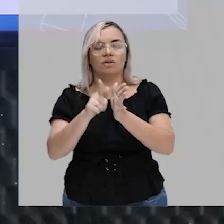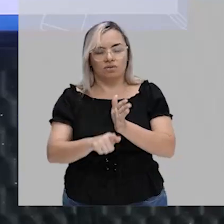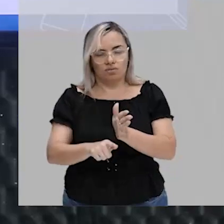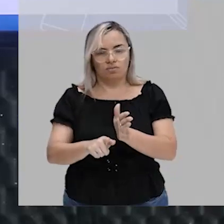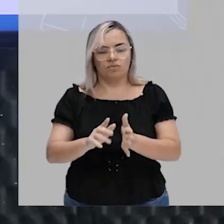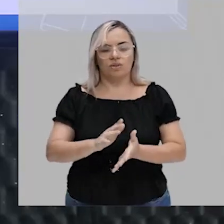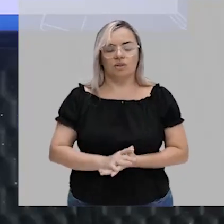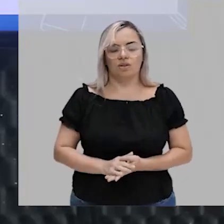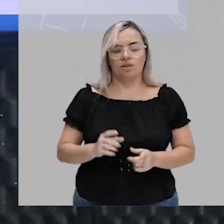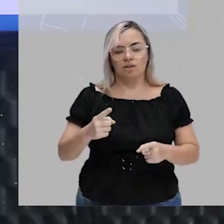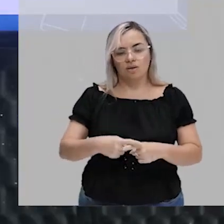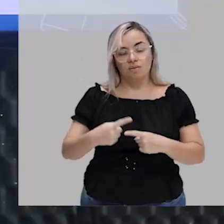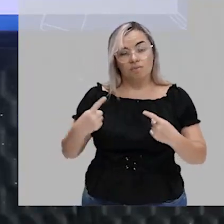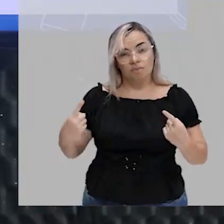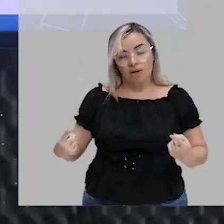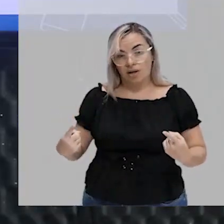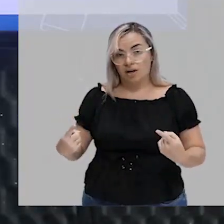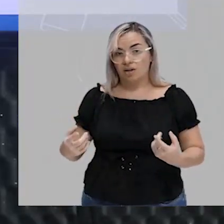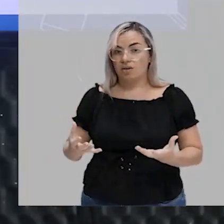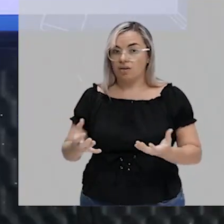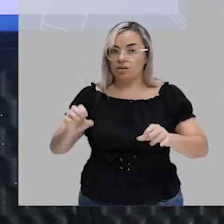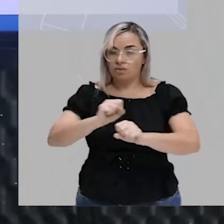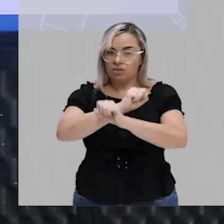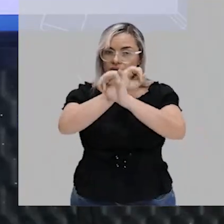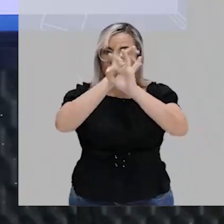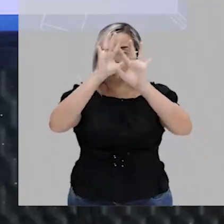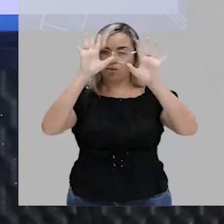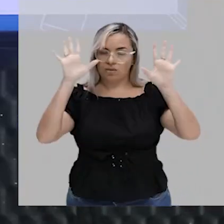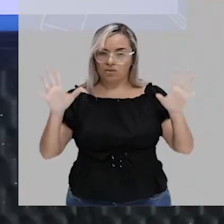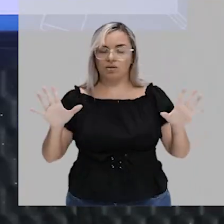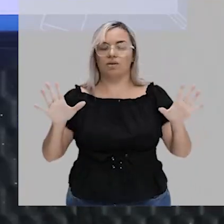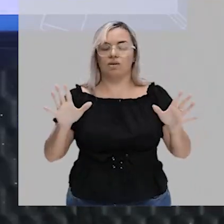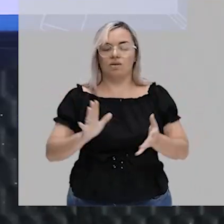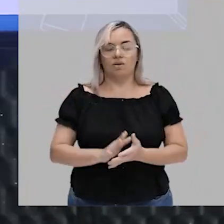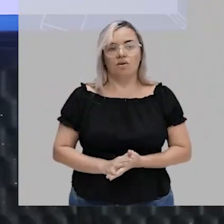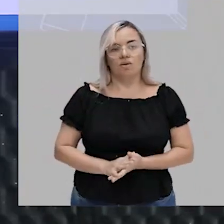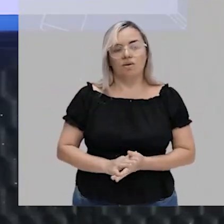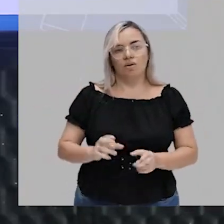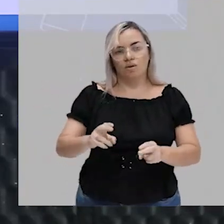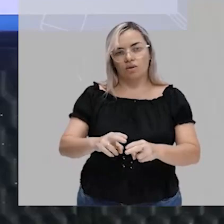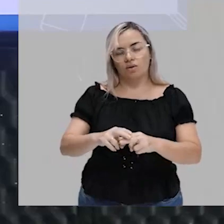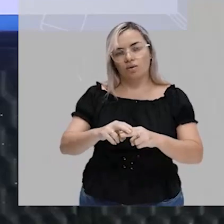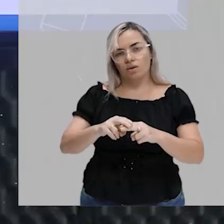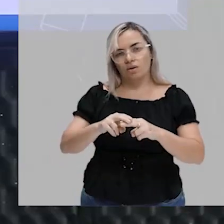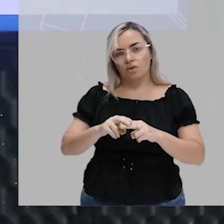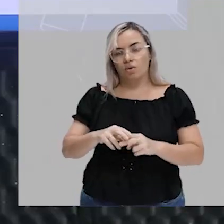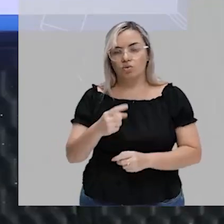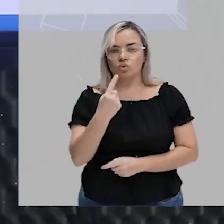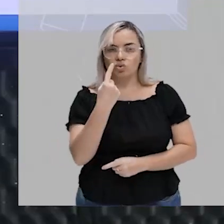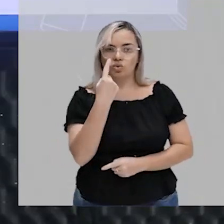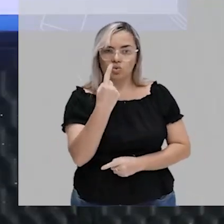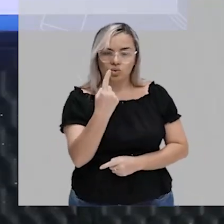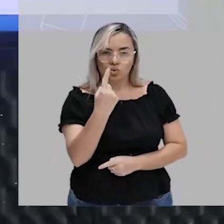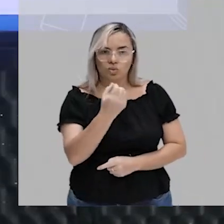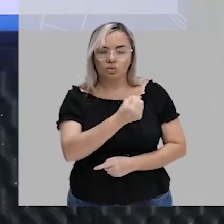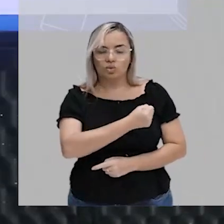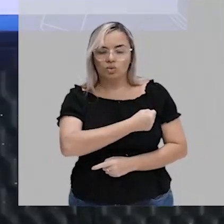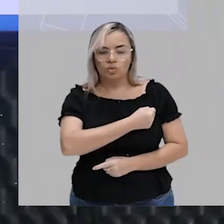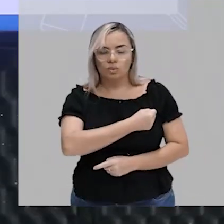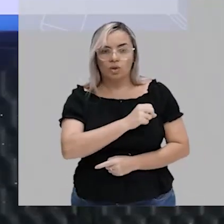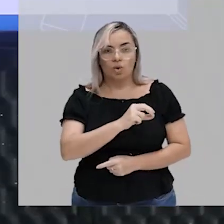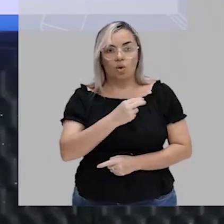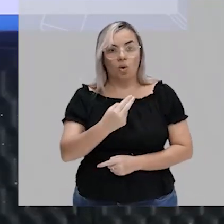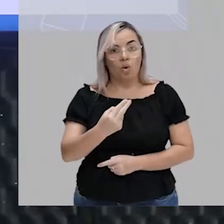Mas, eu quero deixar bem claro aqui para você, justamente que por conta de um elemento ou outro,